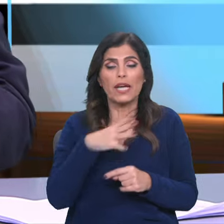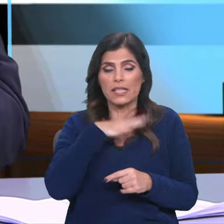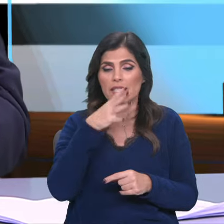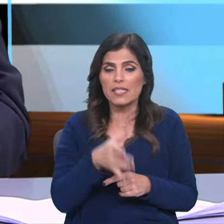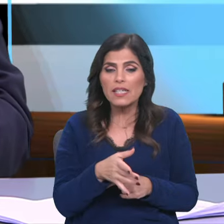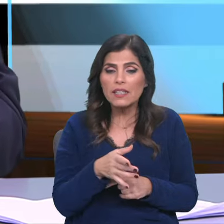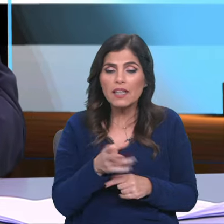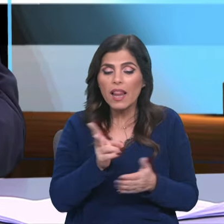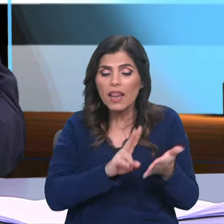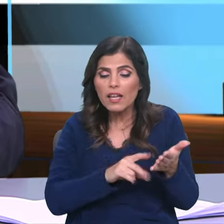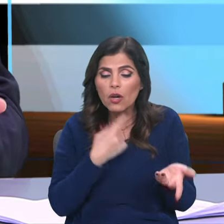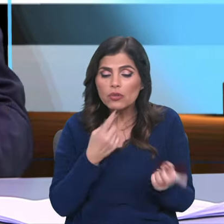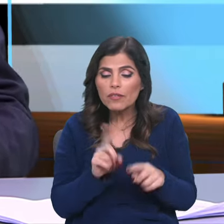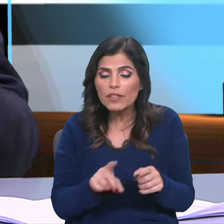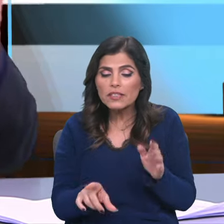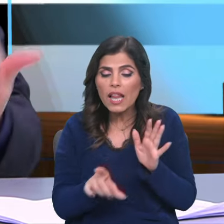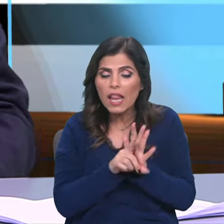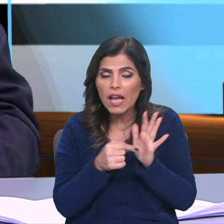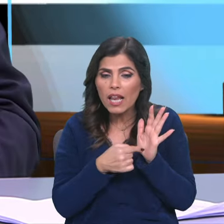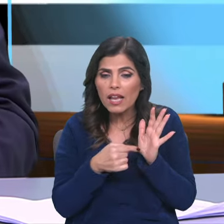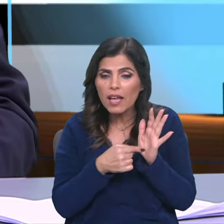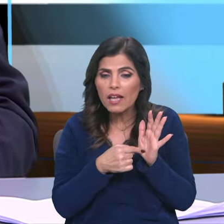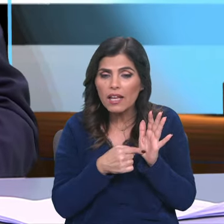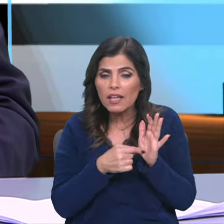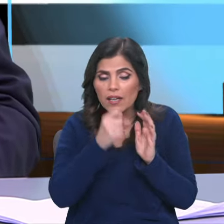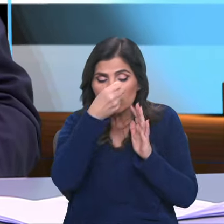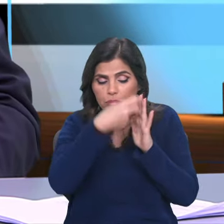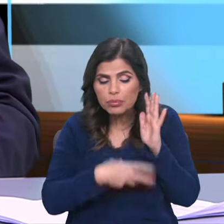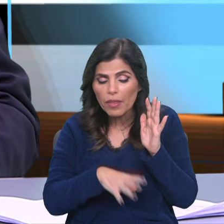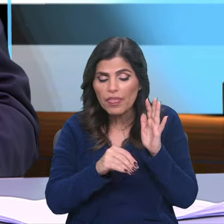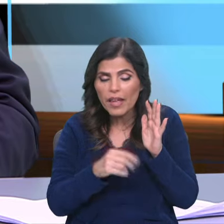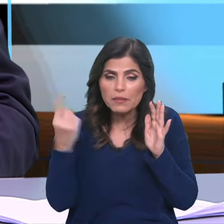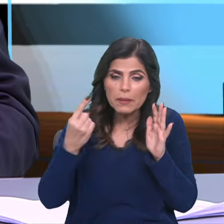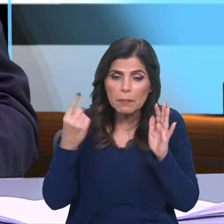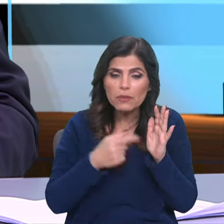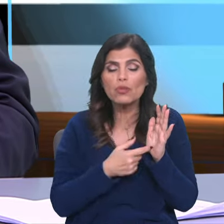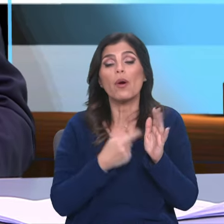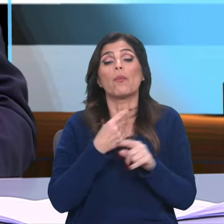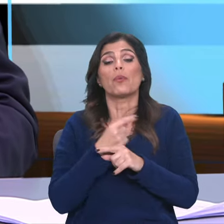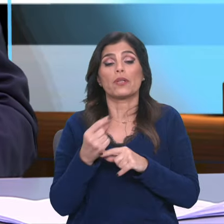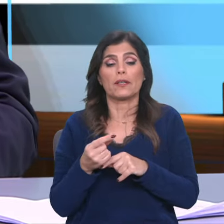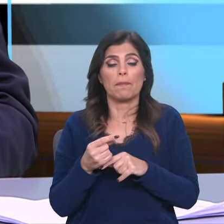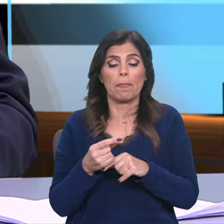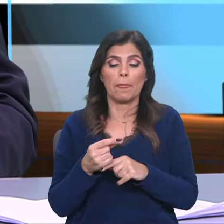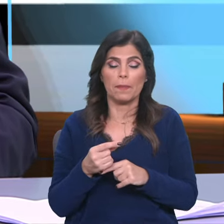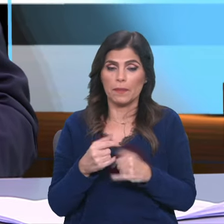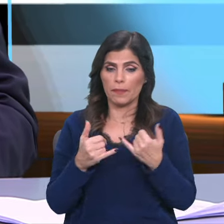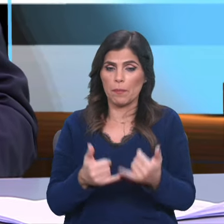uma releitura da lei da Torá, dos Dez Mandamentos. Porquê? Porque depois da